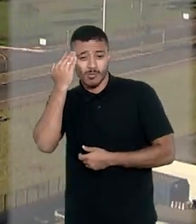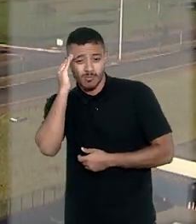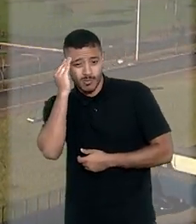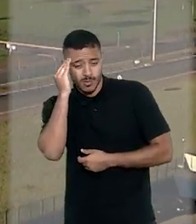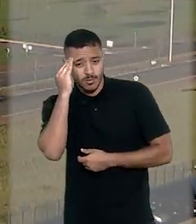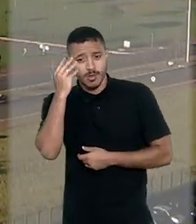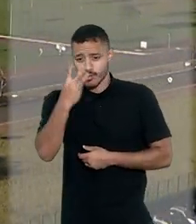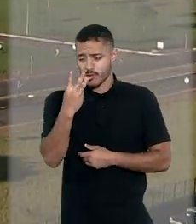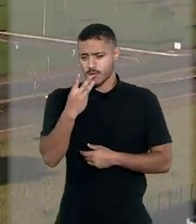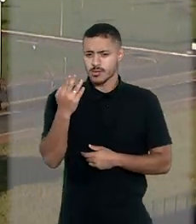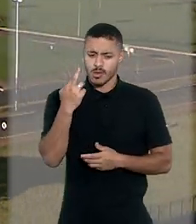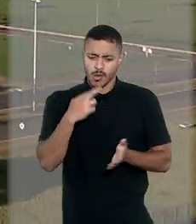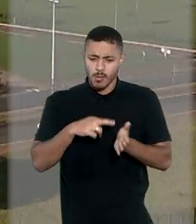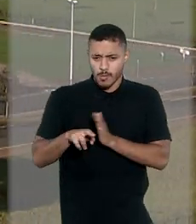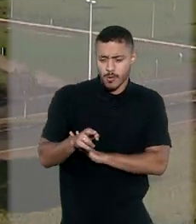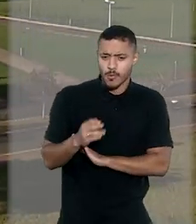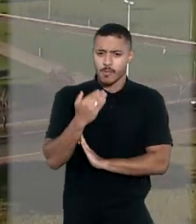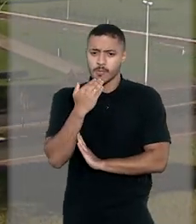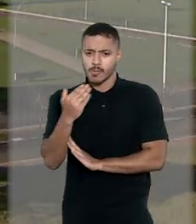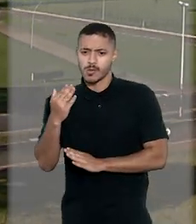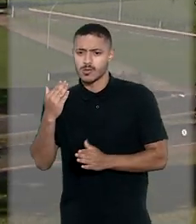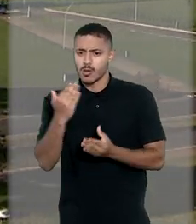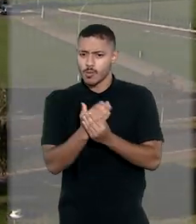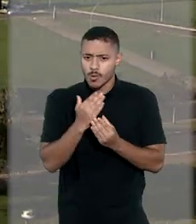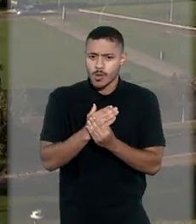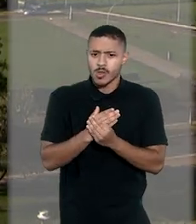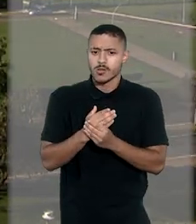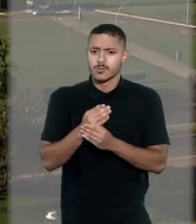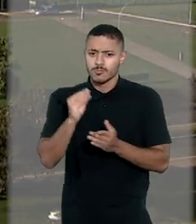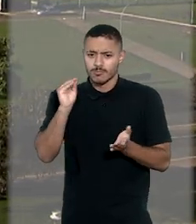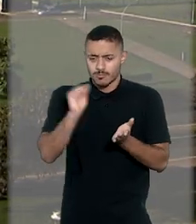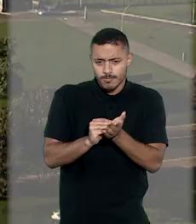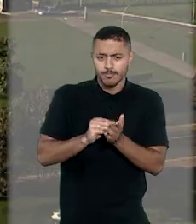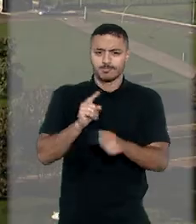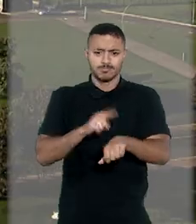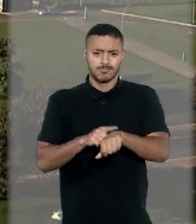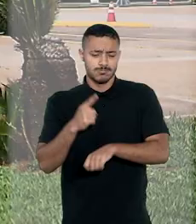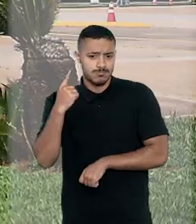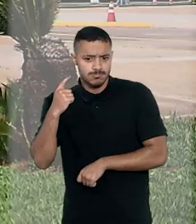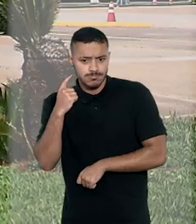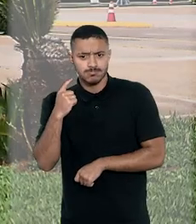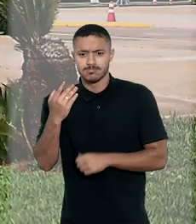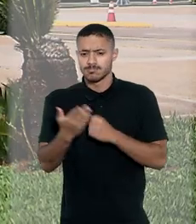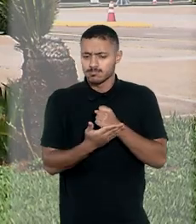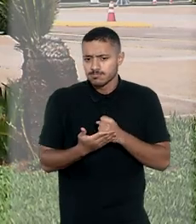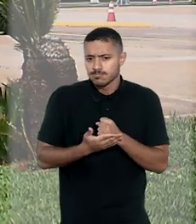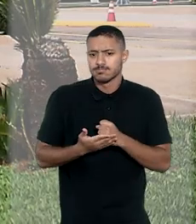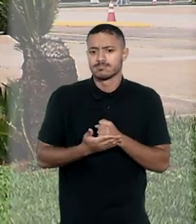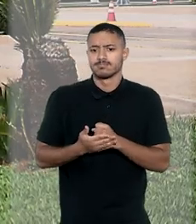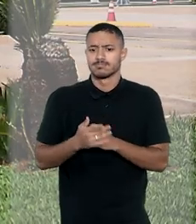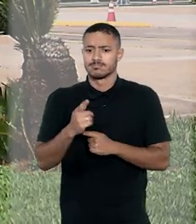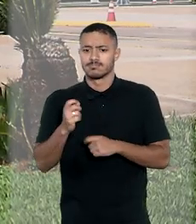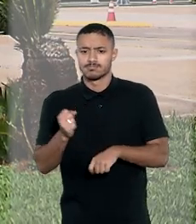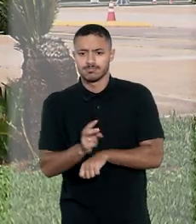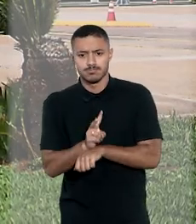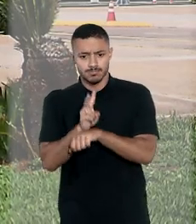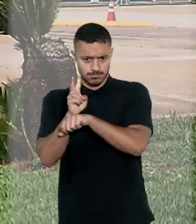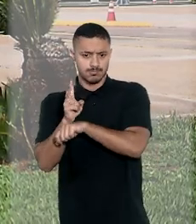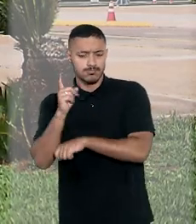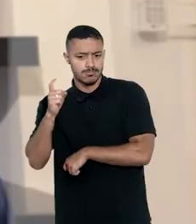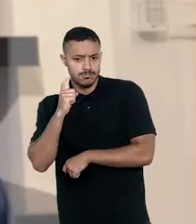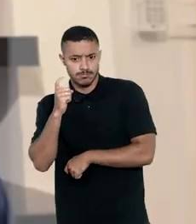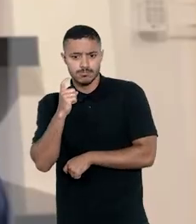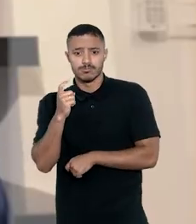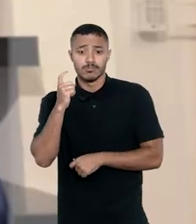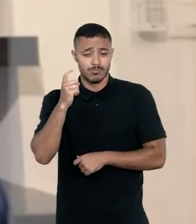Com esse entendimento, a terceira turma negou o provimento a um recurso que pedia a fixação dos honorários de sucumbência com base no proveito econômico